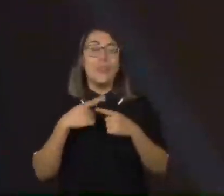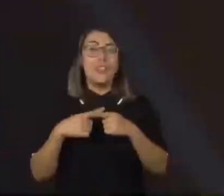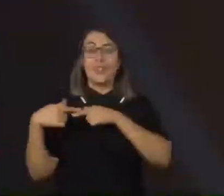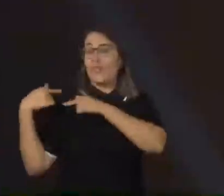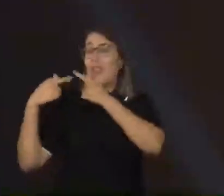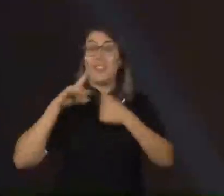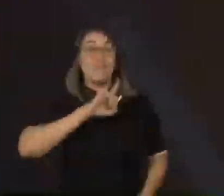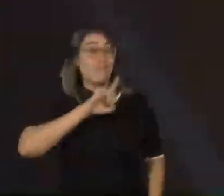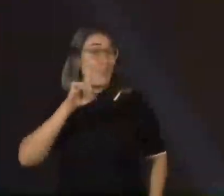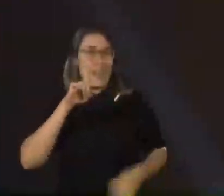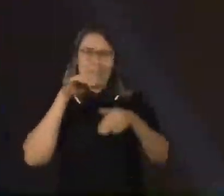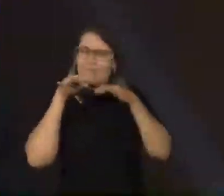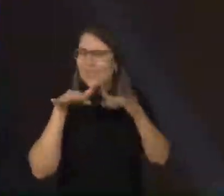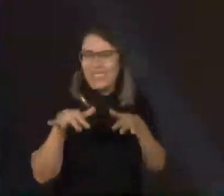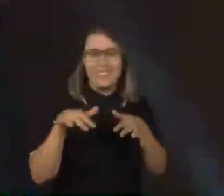destino.